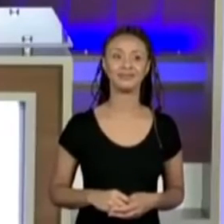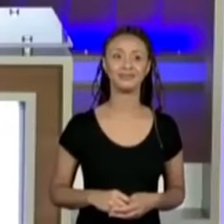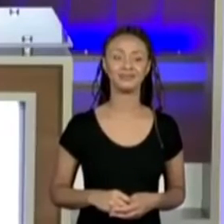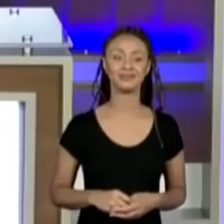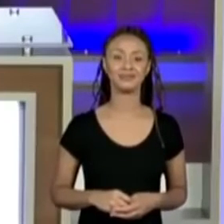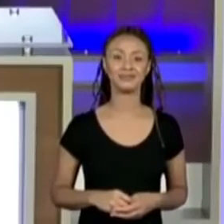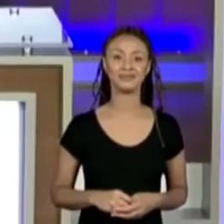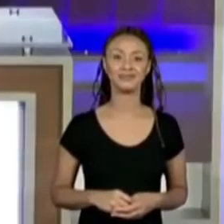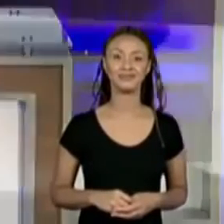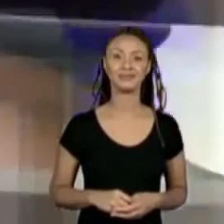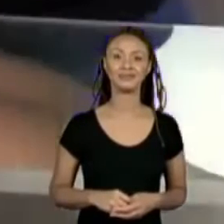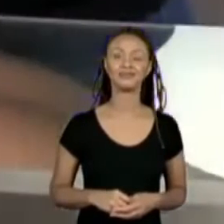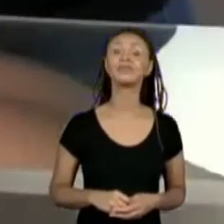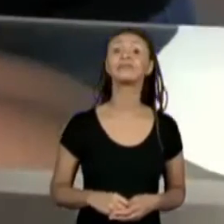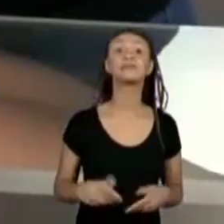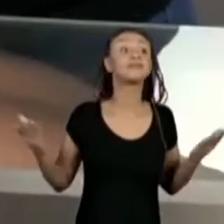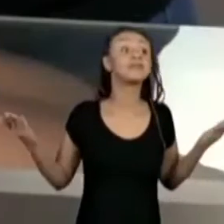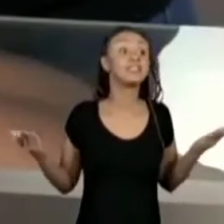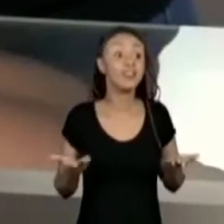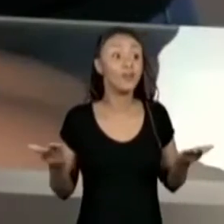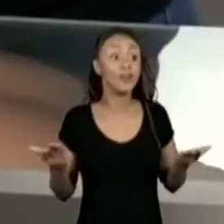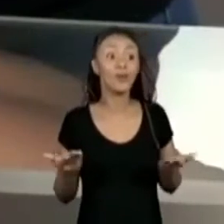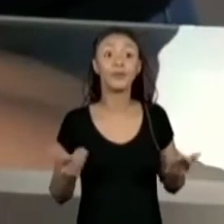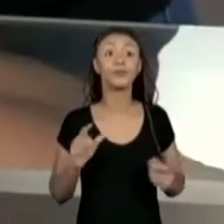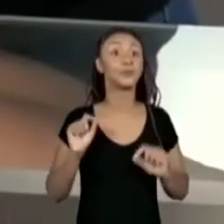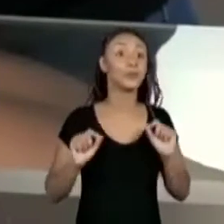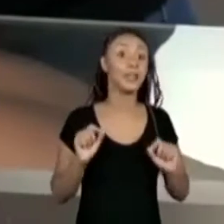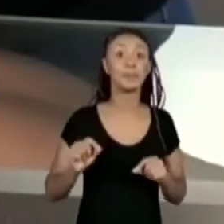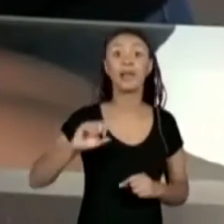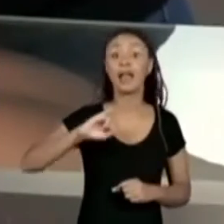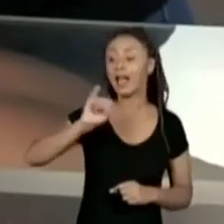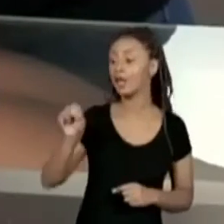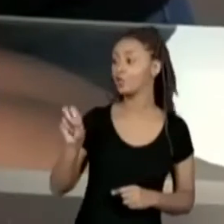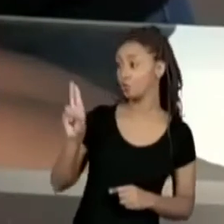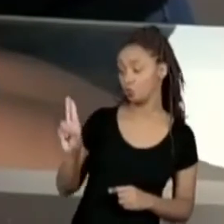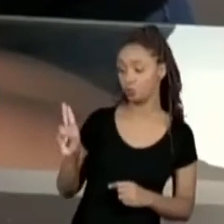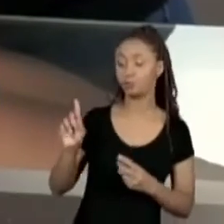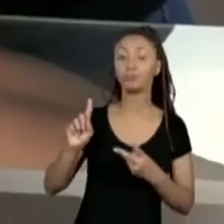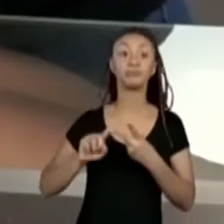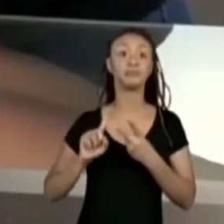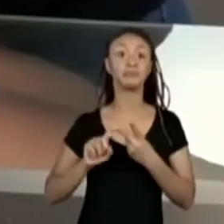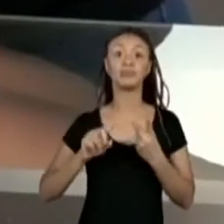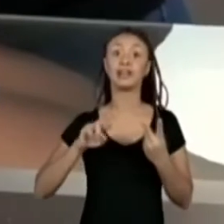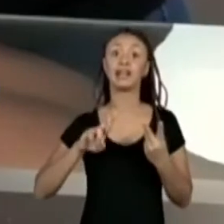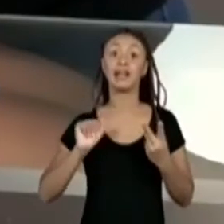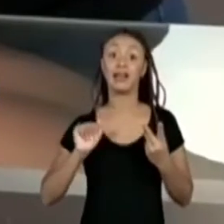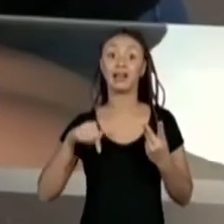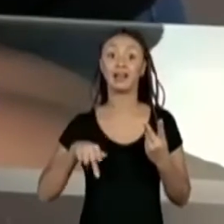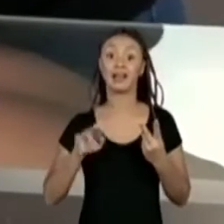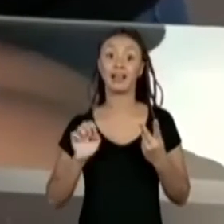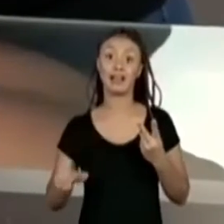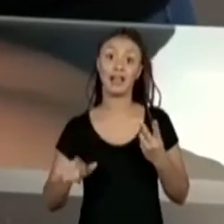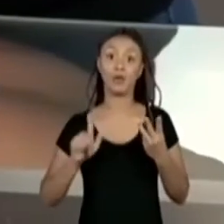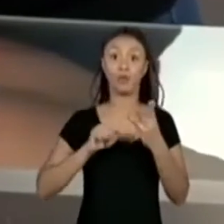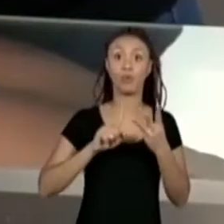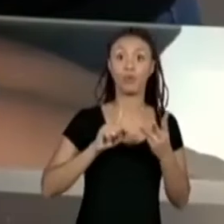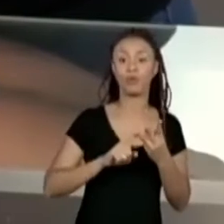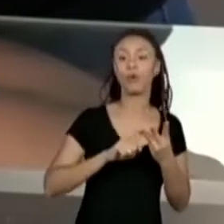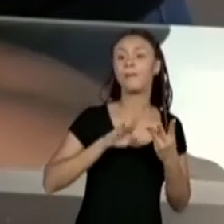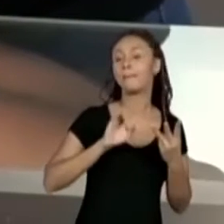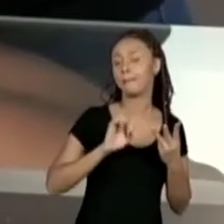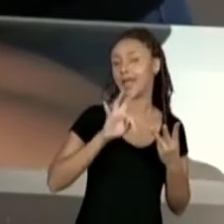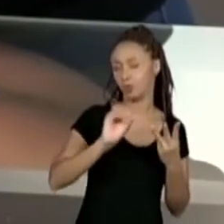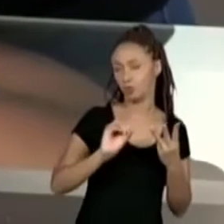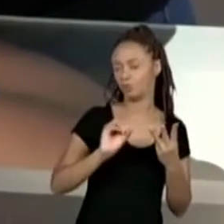E agora? Sobraram a Ju, a Raquel e o Beto. O Roberto.